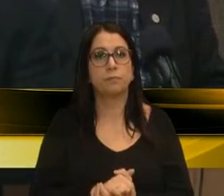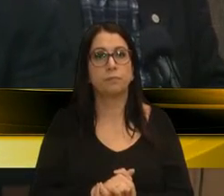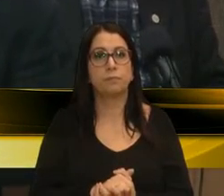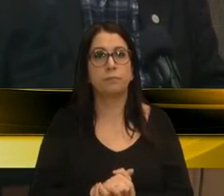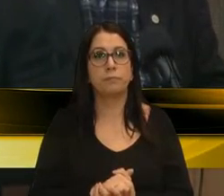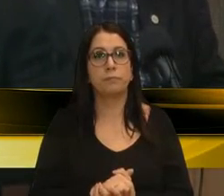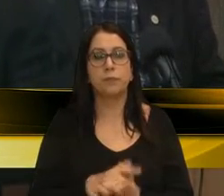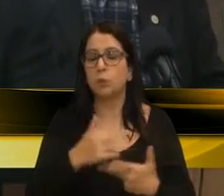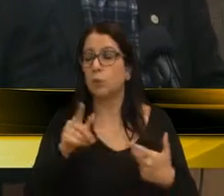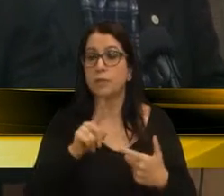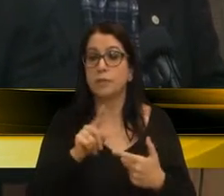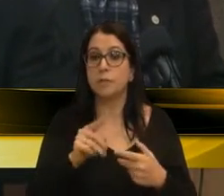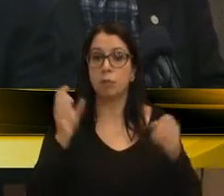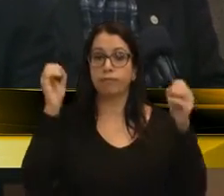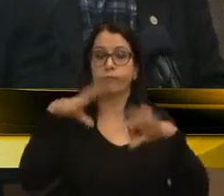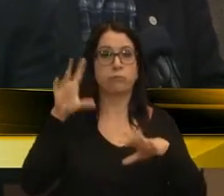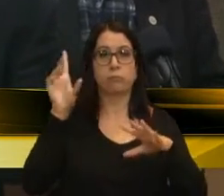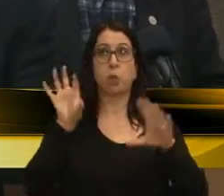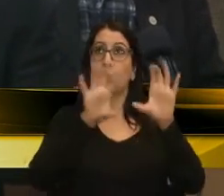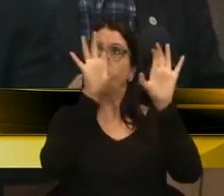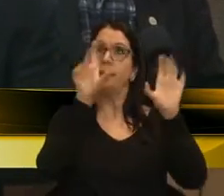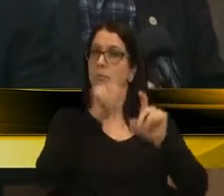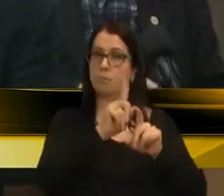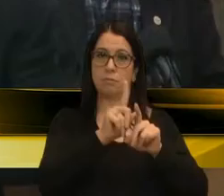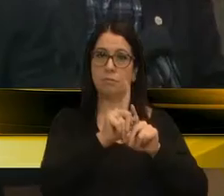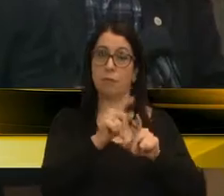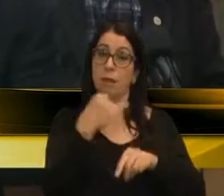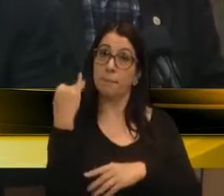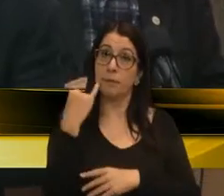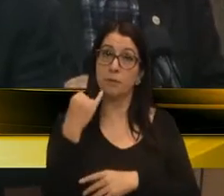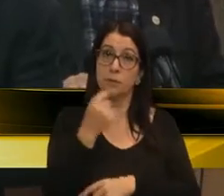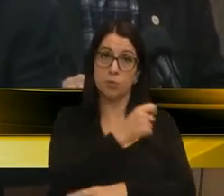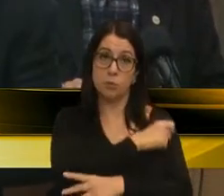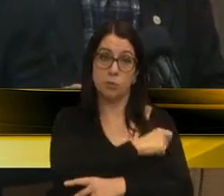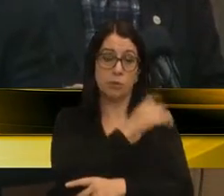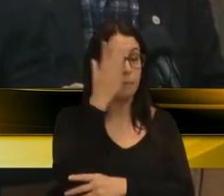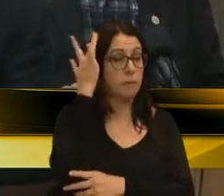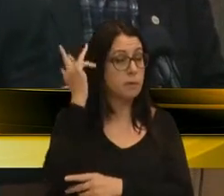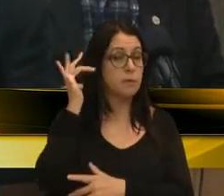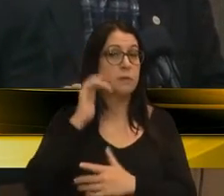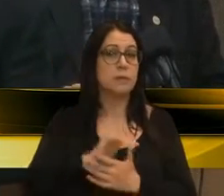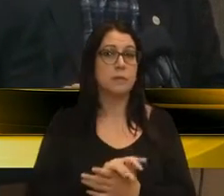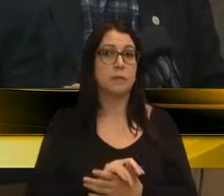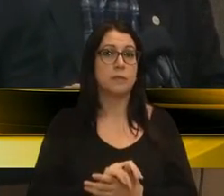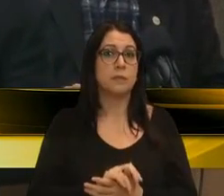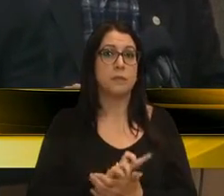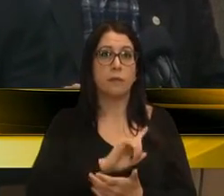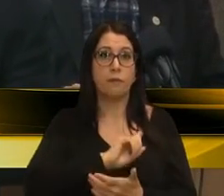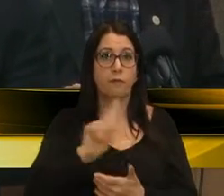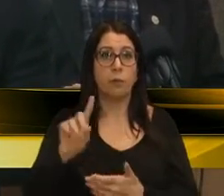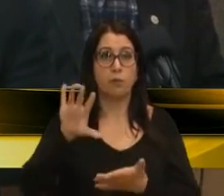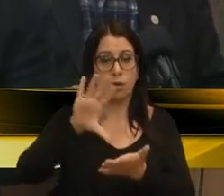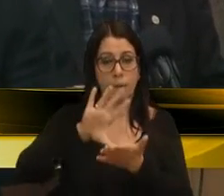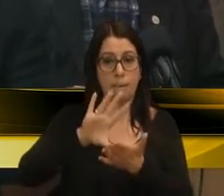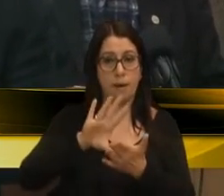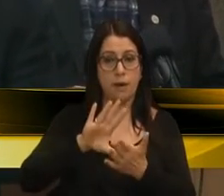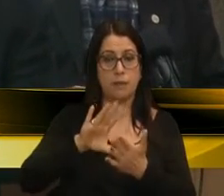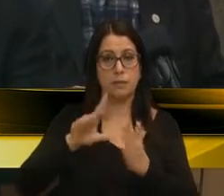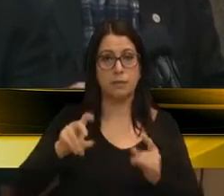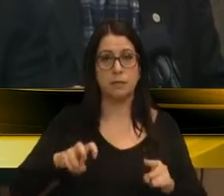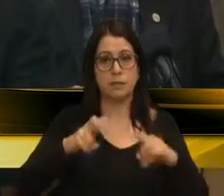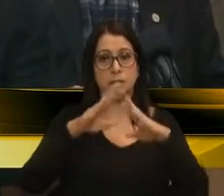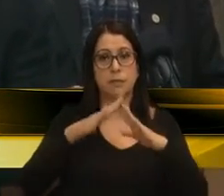coisas não caem do céu. Então é importante que os estudantes amanhã, amanhã, apareçam na Praça Dante Alineire,